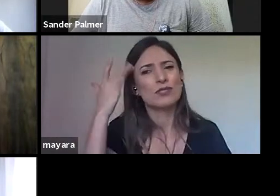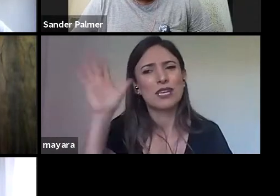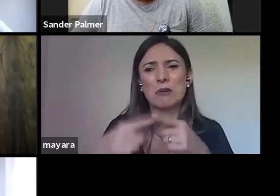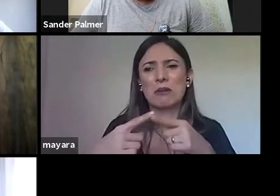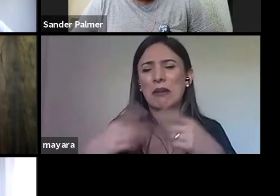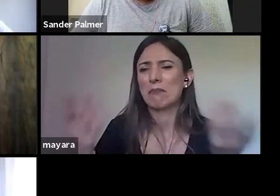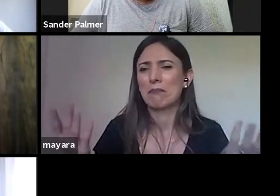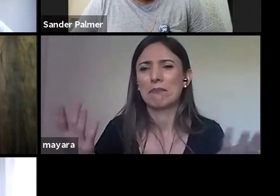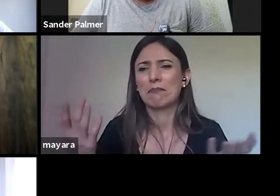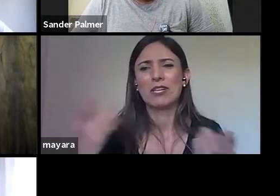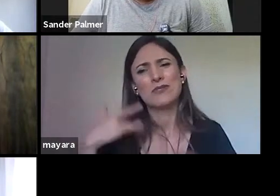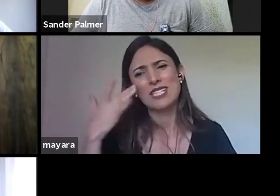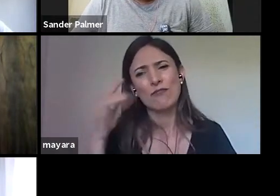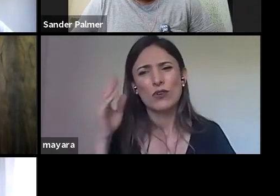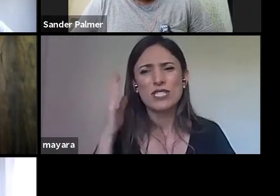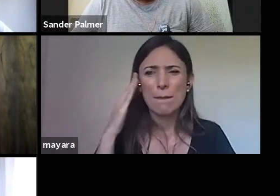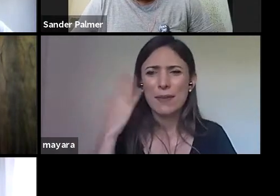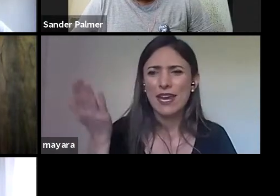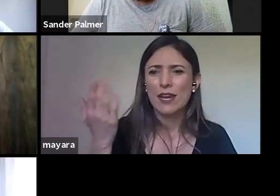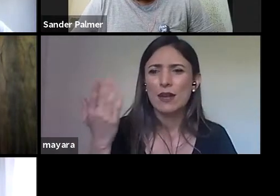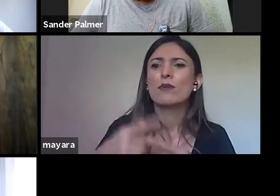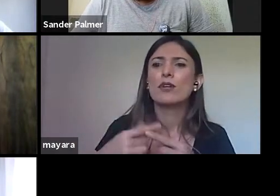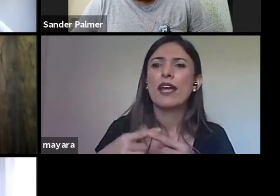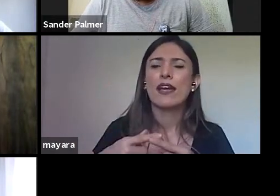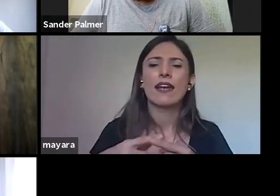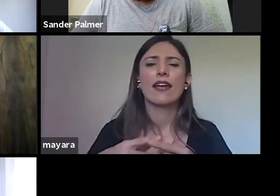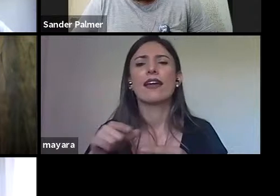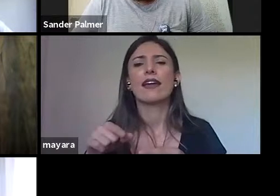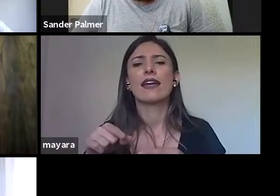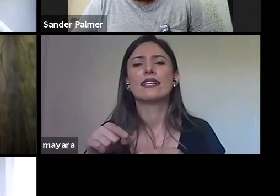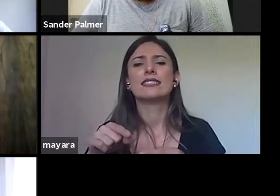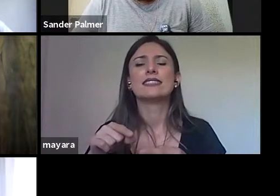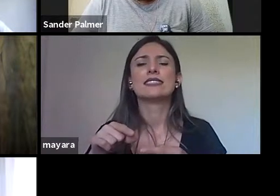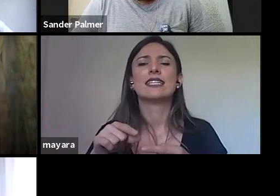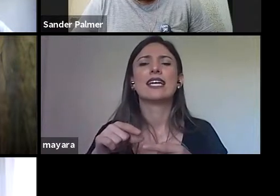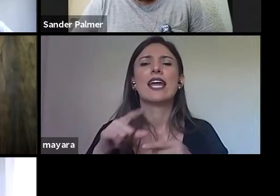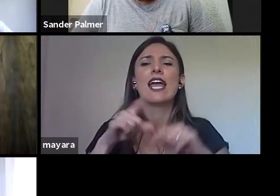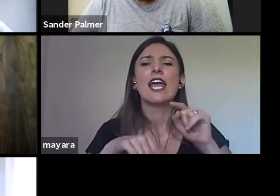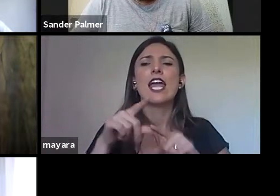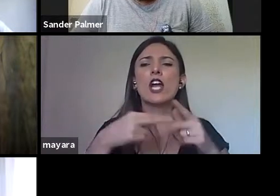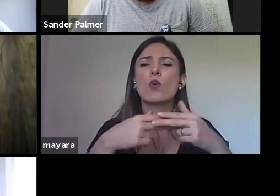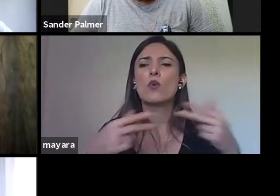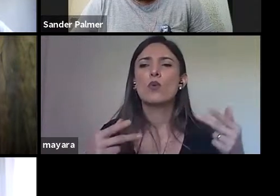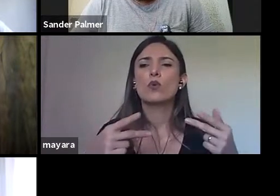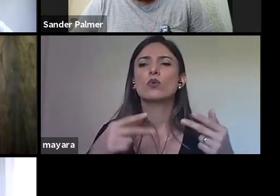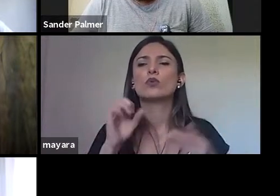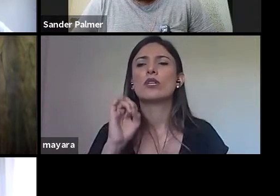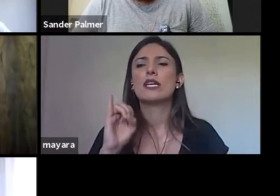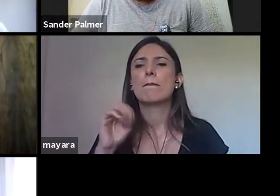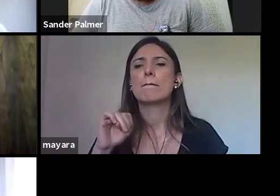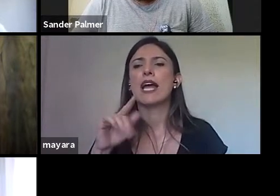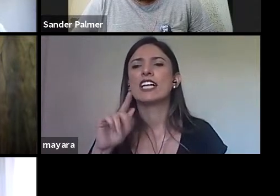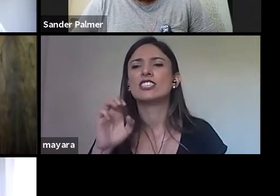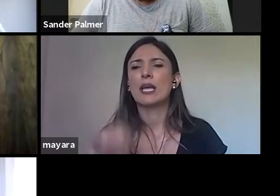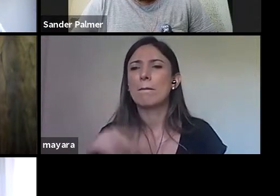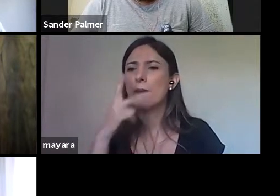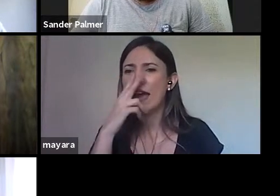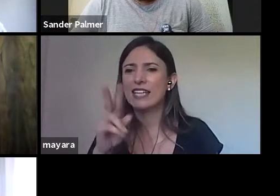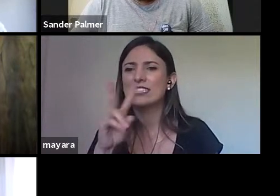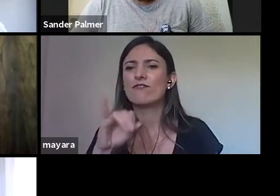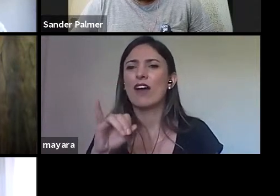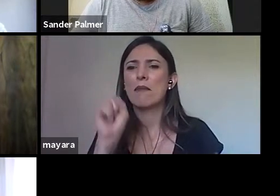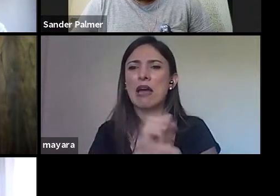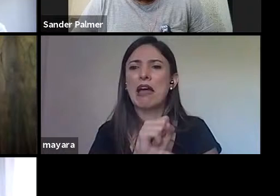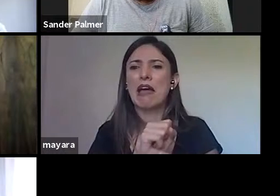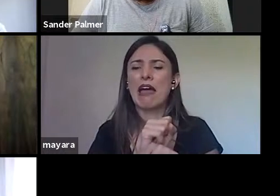Então, que aquele recurso que a gente consegue visualizar as imagens ele vai ficar indisponível, né? Pelo